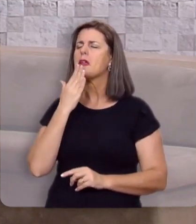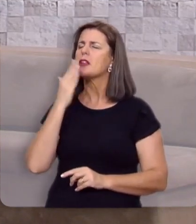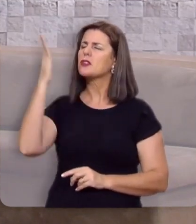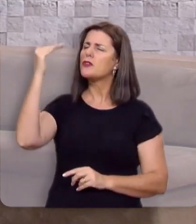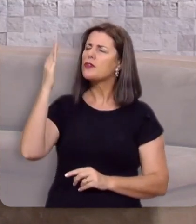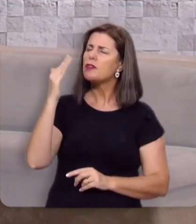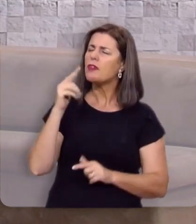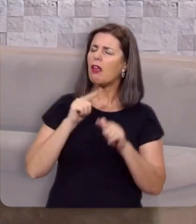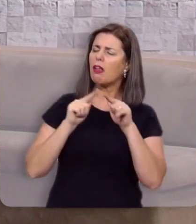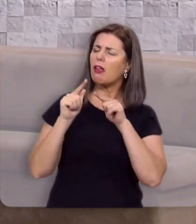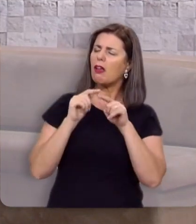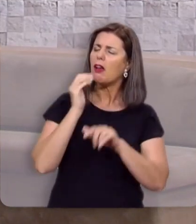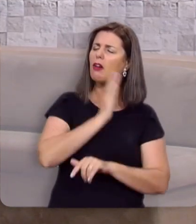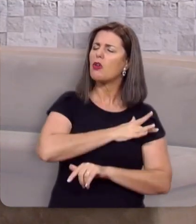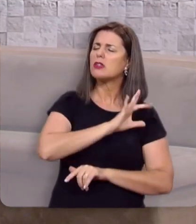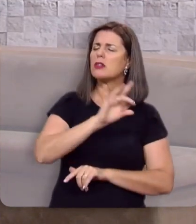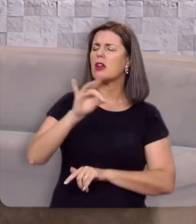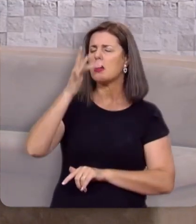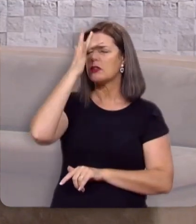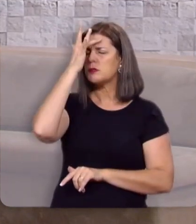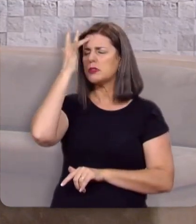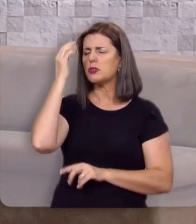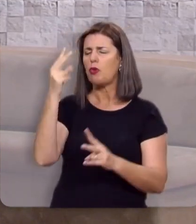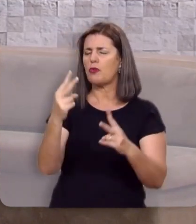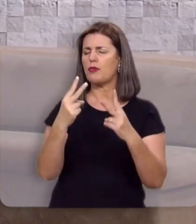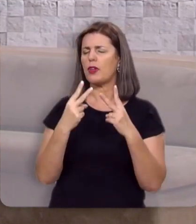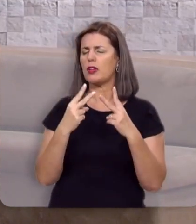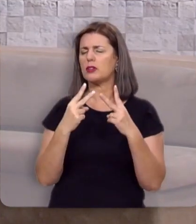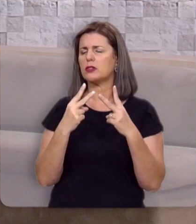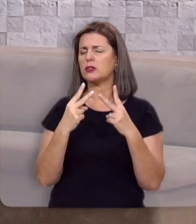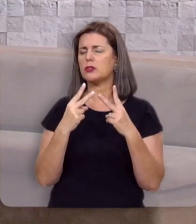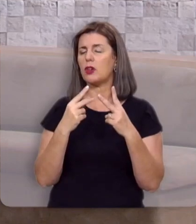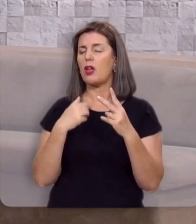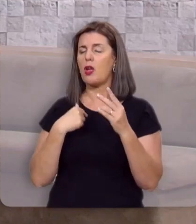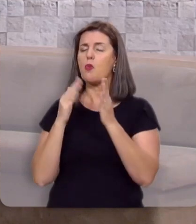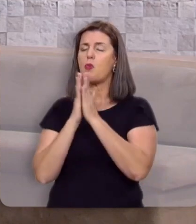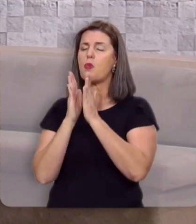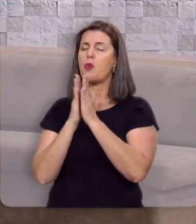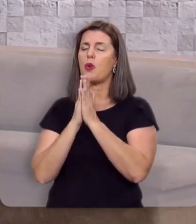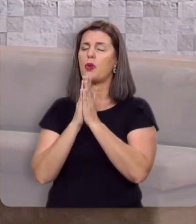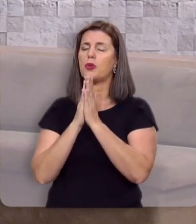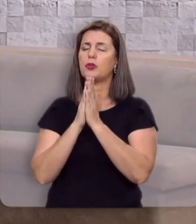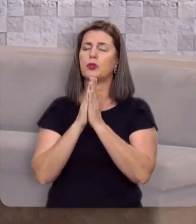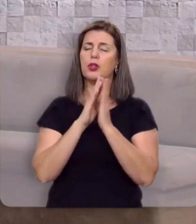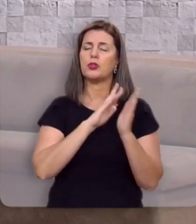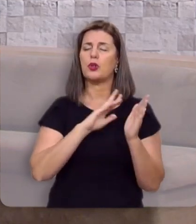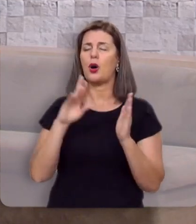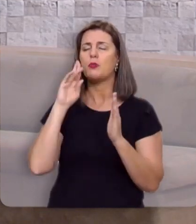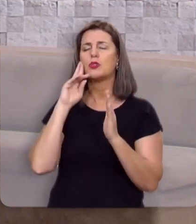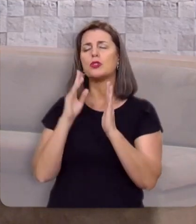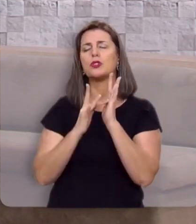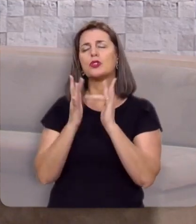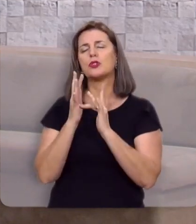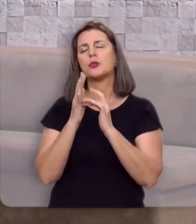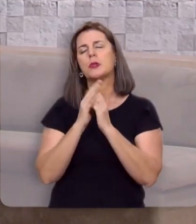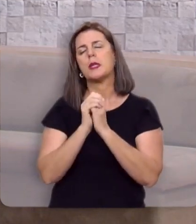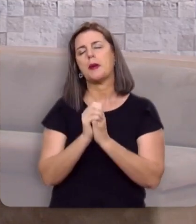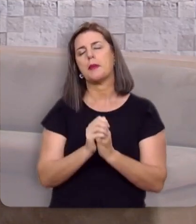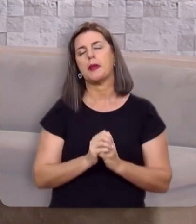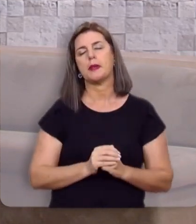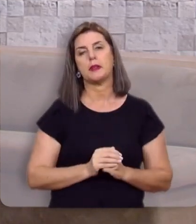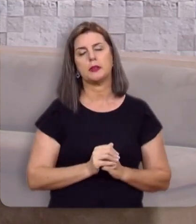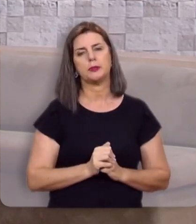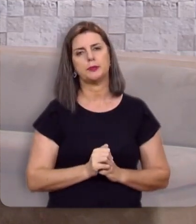que tu apliques esta palavra ao coração de todos aqueles que nos assistem, assim eu oro a Deus, em nome de Jesus,